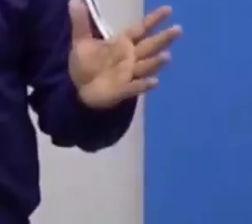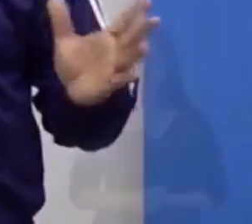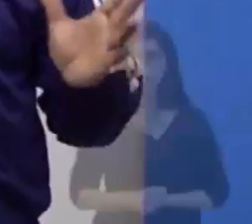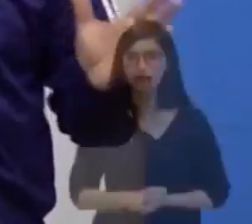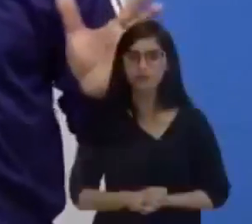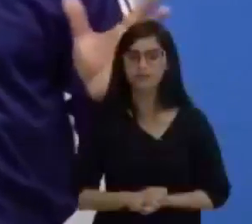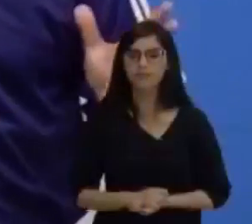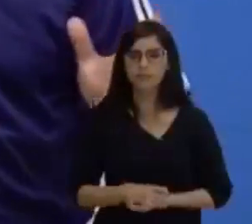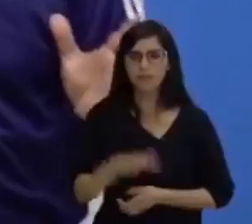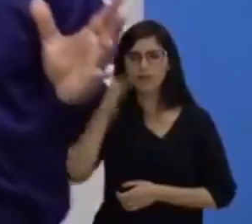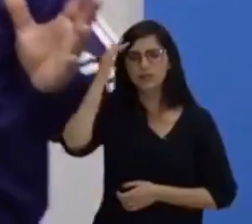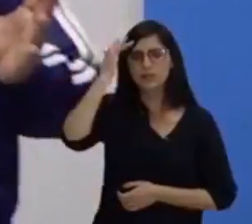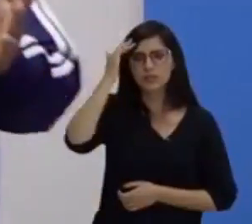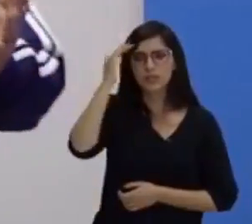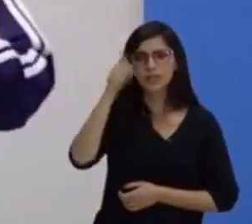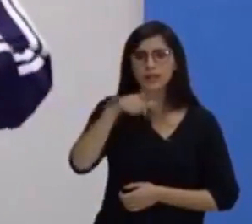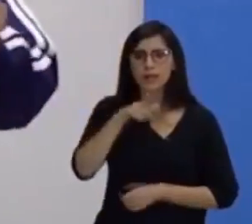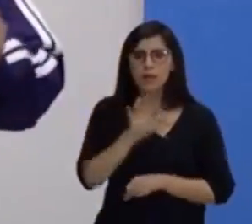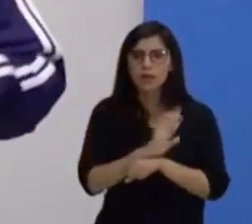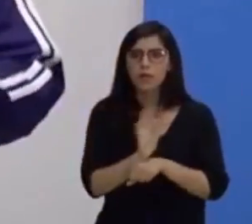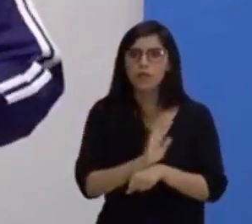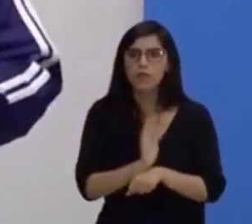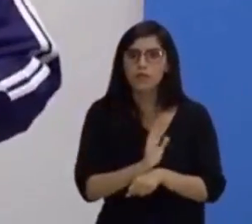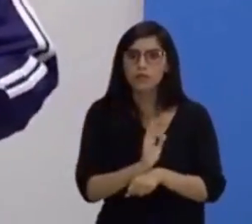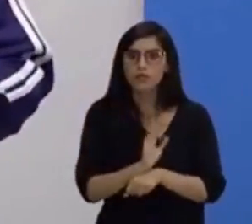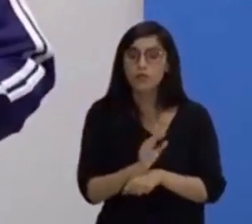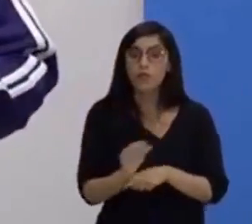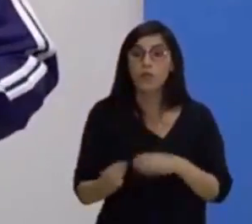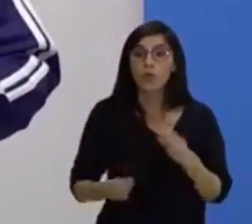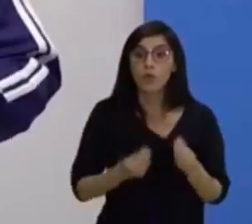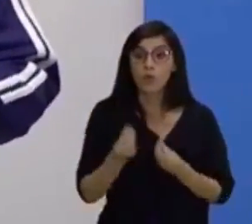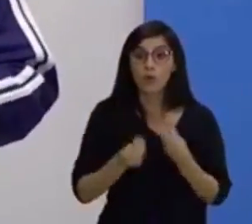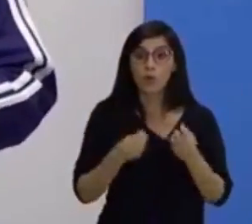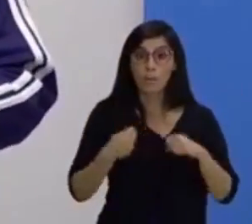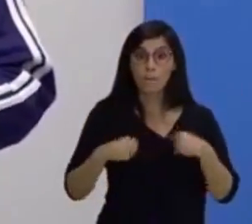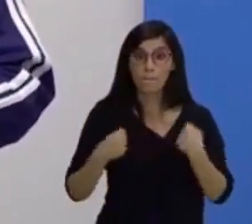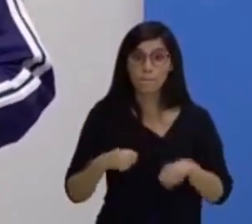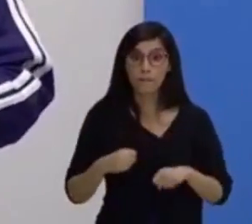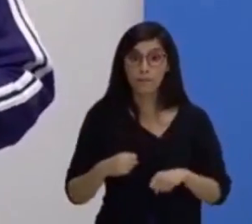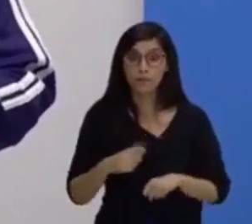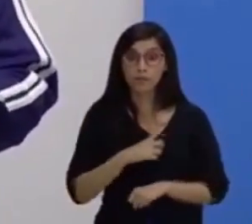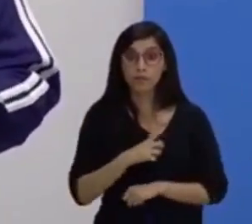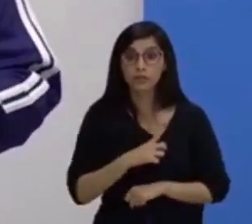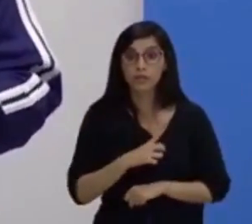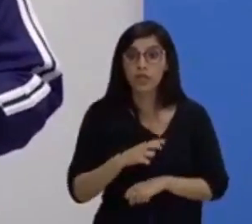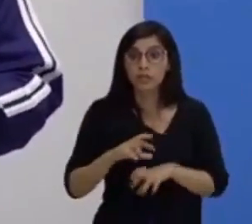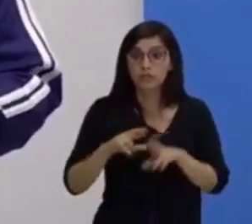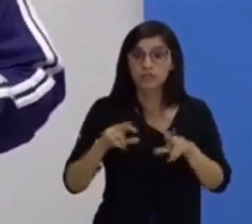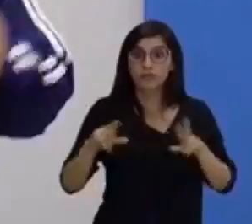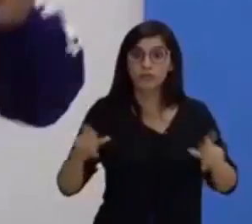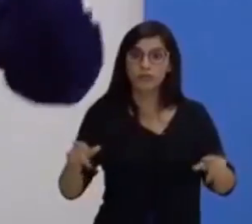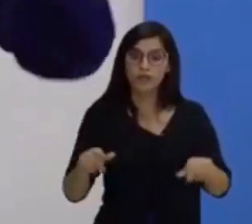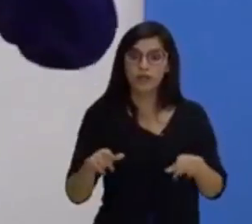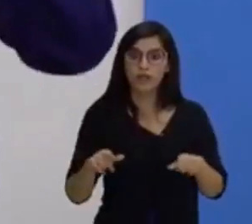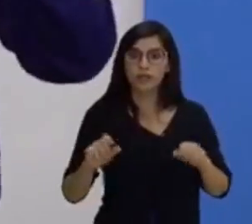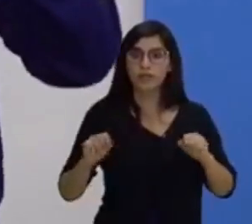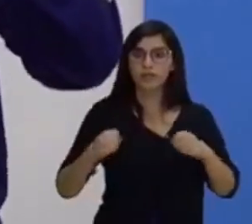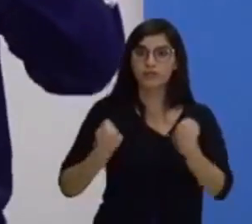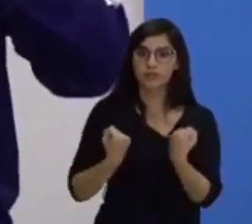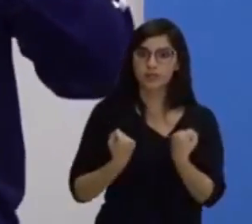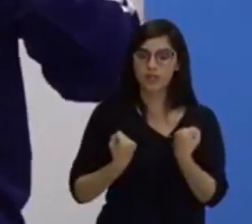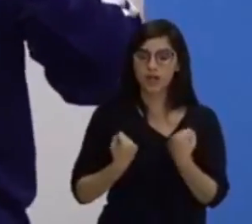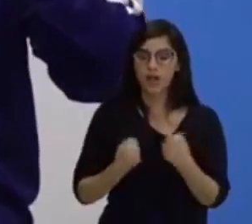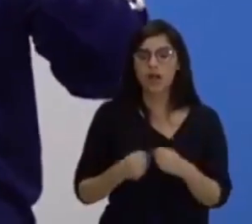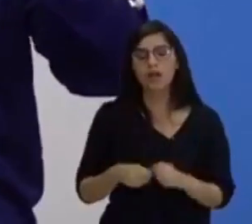Você conseguiu entender nesse vídeo como é que pode desempenhar diferentes formas de força? na verdade, se você colocar a sua